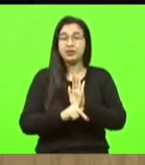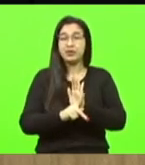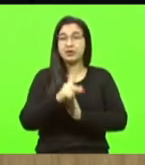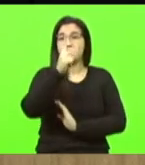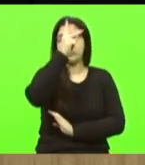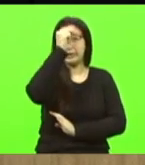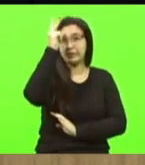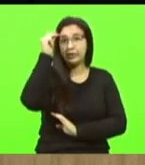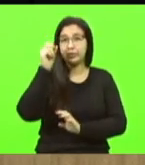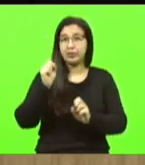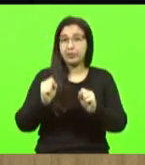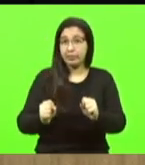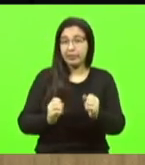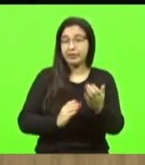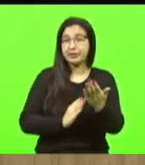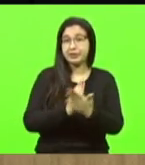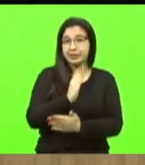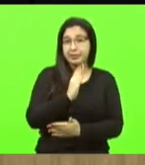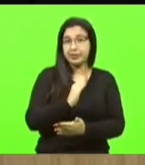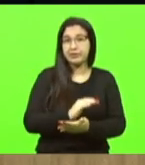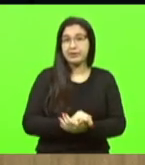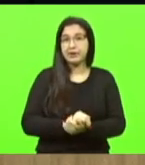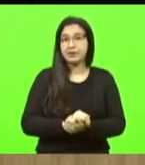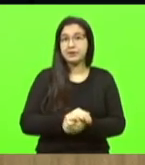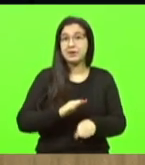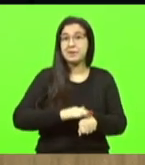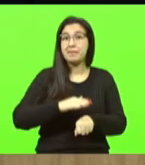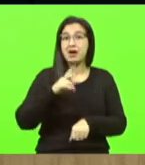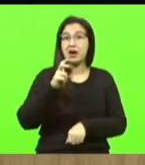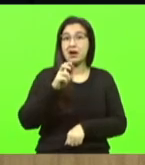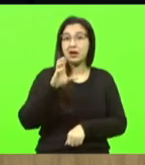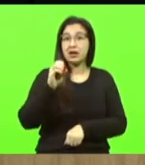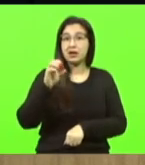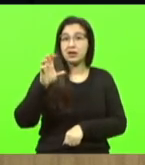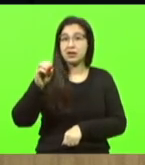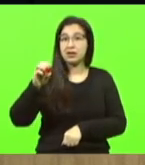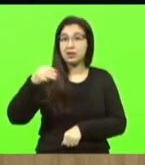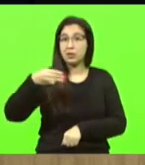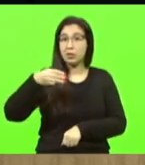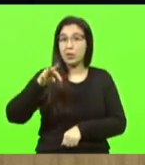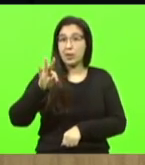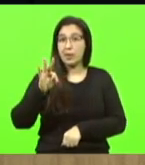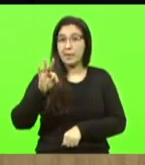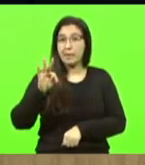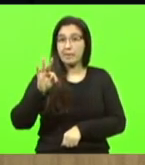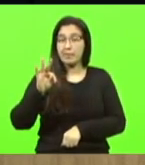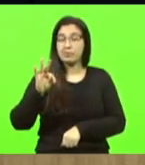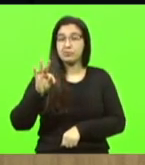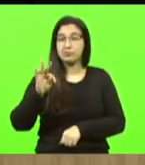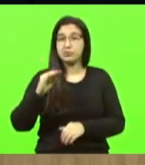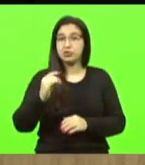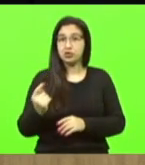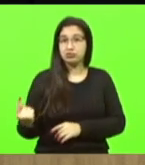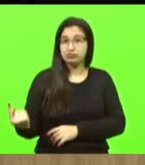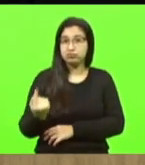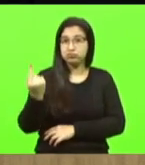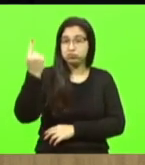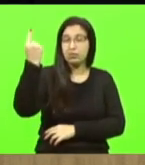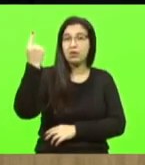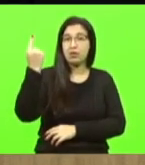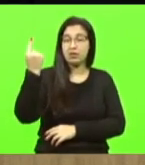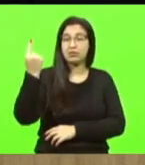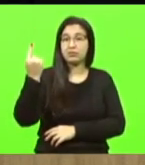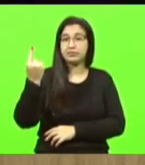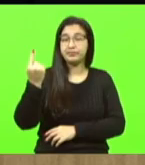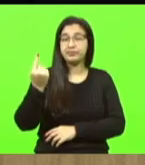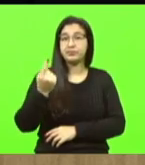ser aprovado passa de 500 metros de altura o prédio já temos grandes prédios lá naquela cidade de Balmeora e Camboriú